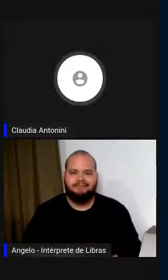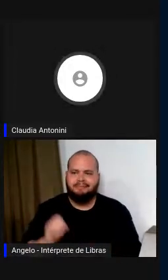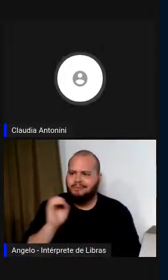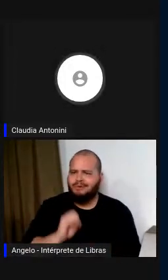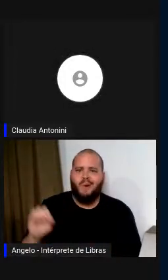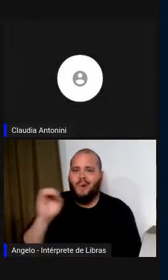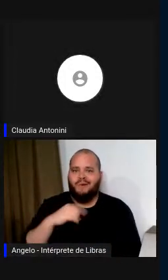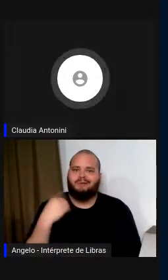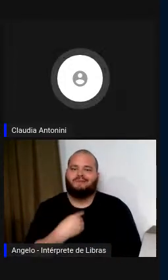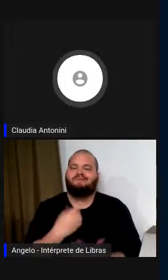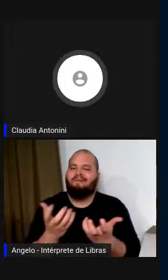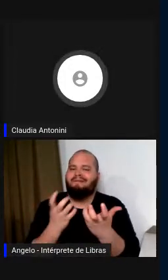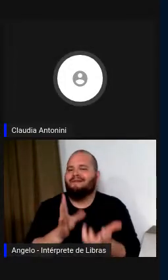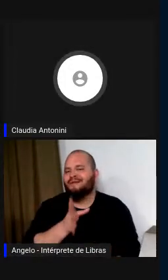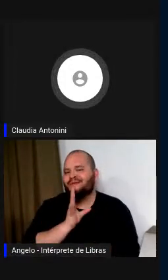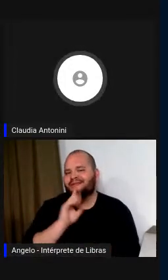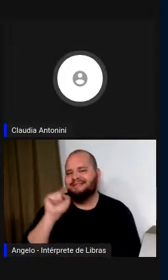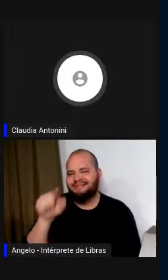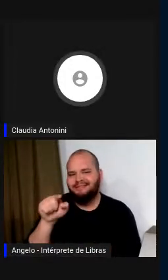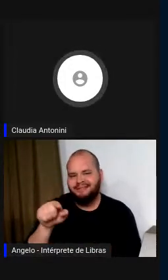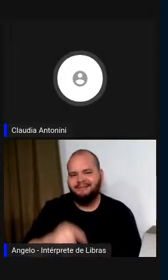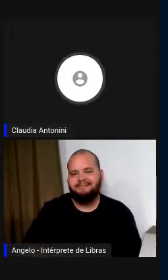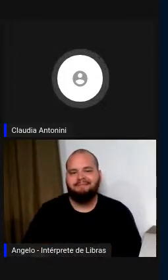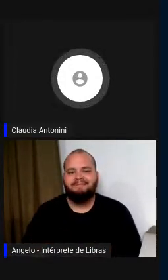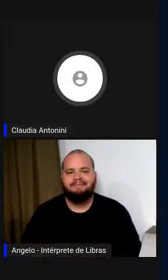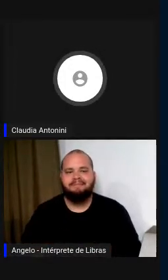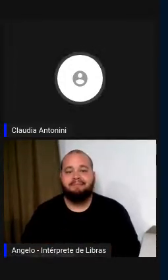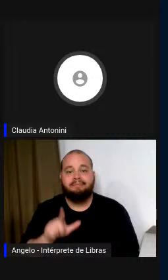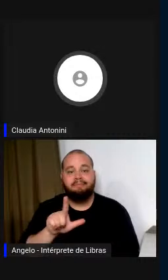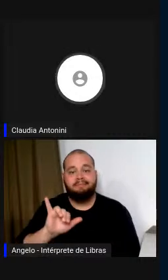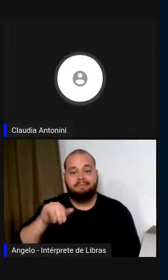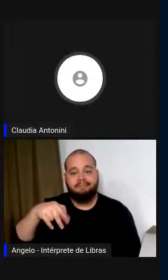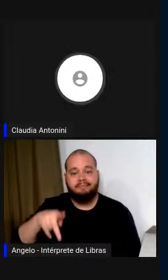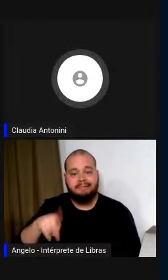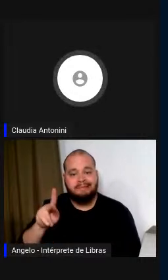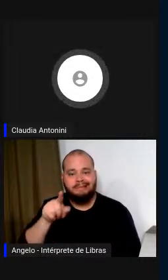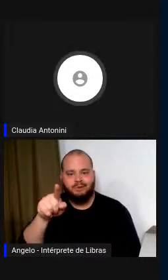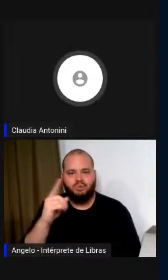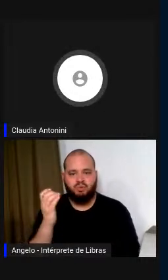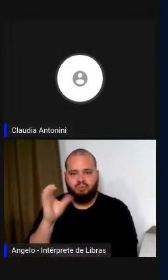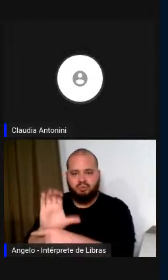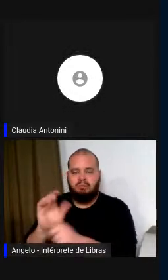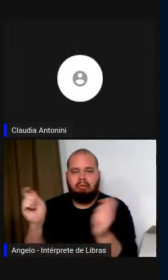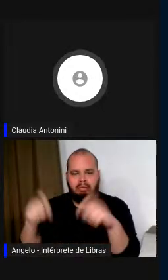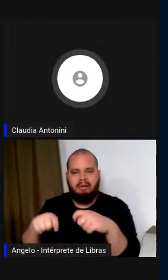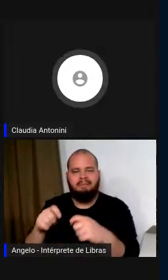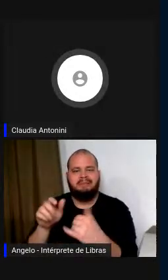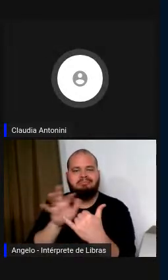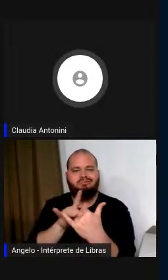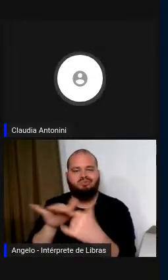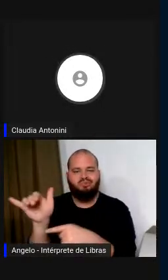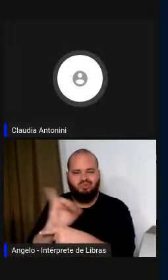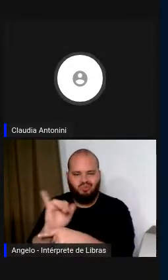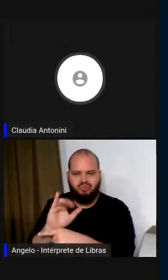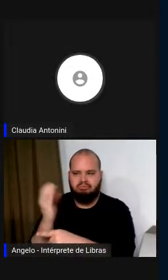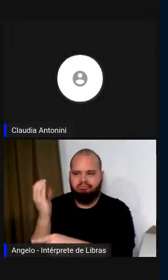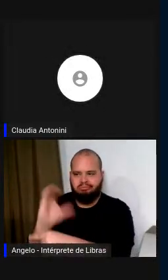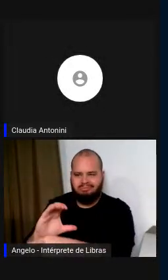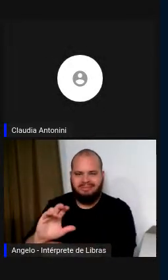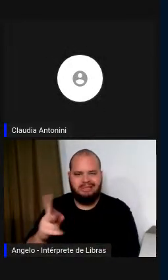novo instrumento. O link que tu citaste nós podemos escrever na descrição do vídeo no YouTube e estará